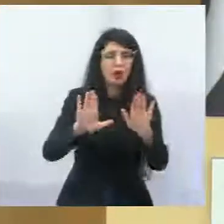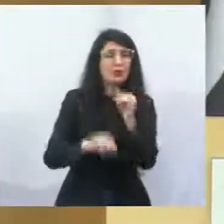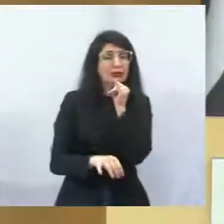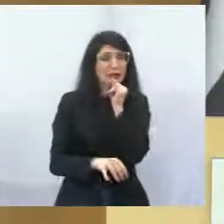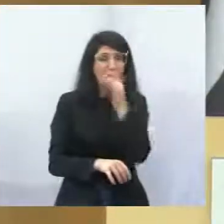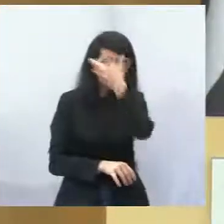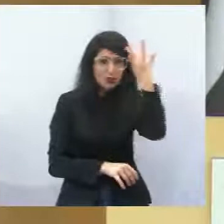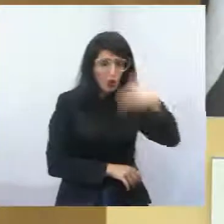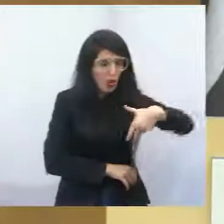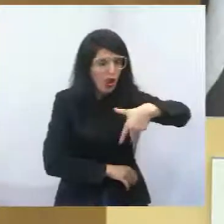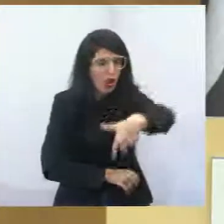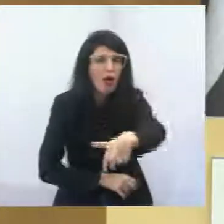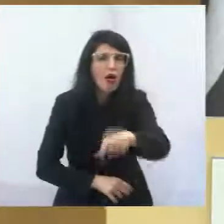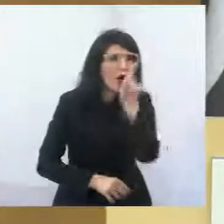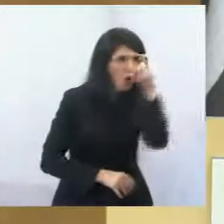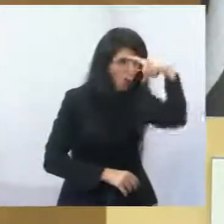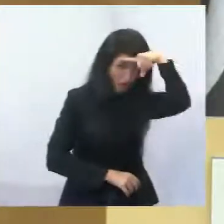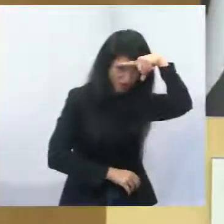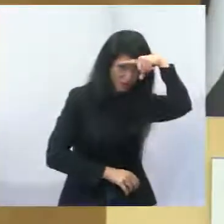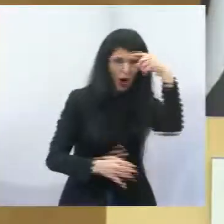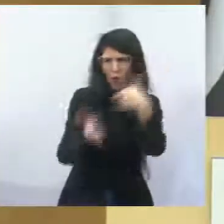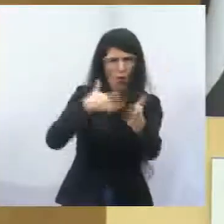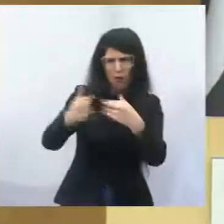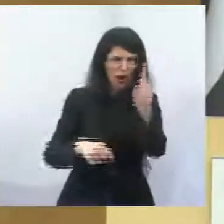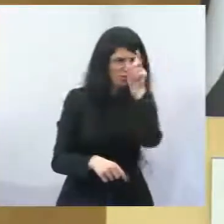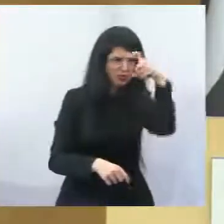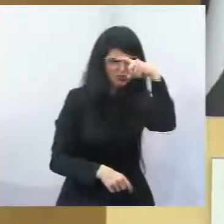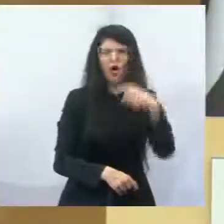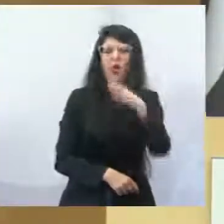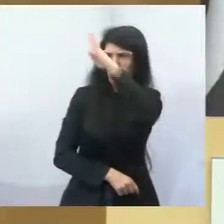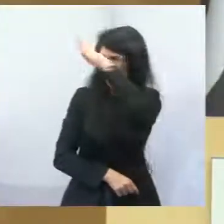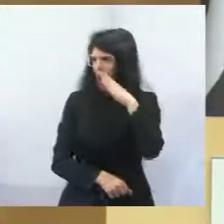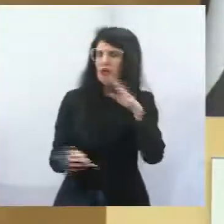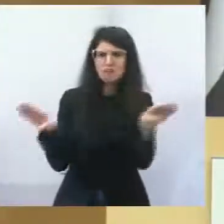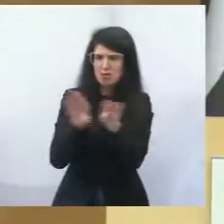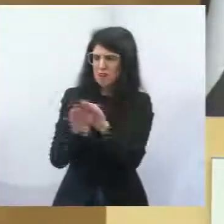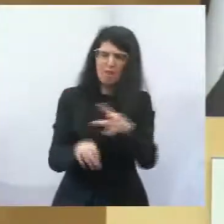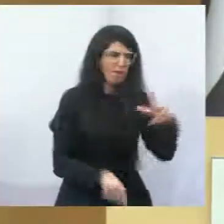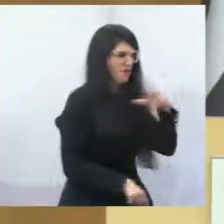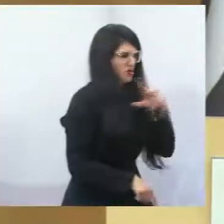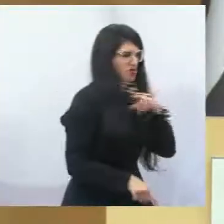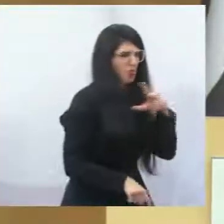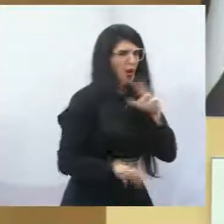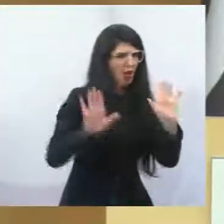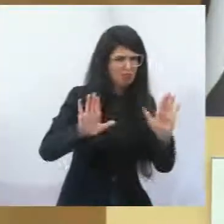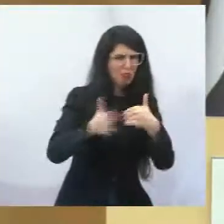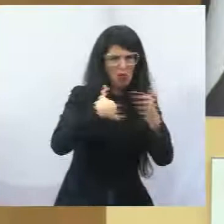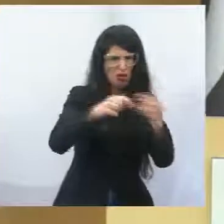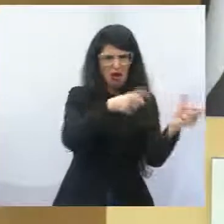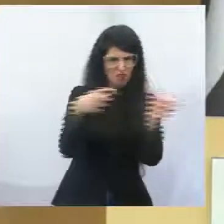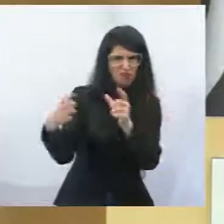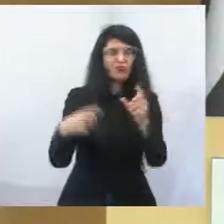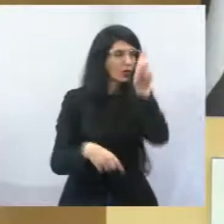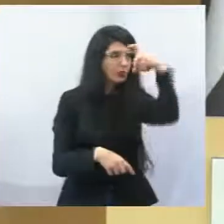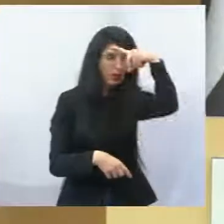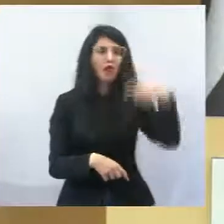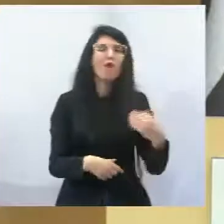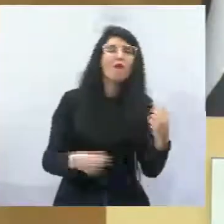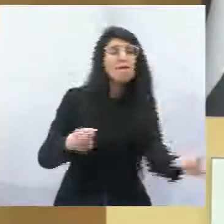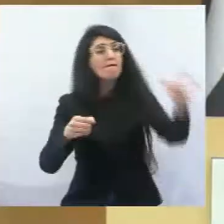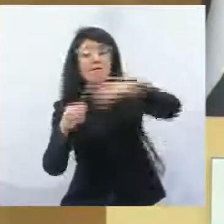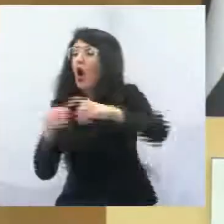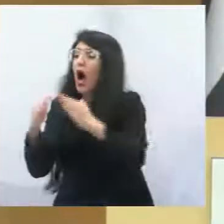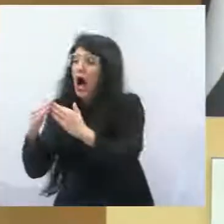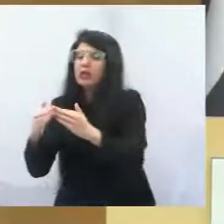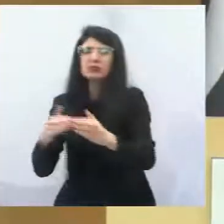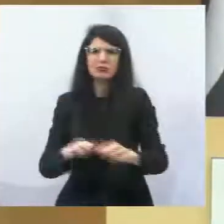com sintomas característicos do Covid e era orientada a voltar para casa. Enquanto a Organização Mundial da